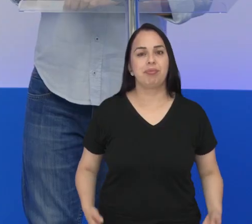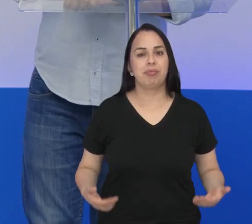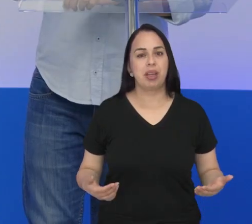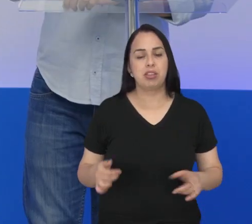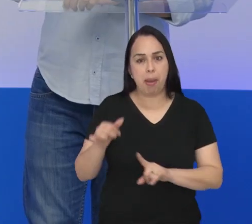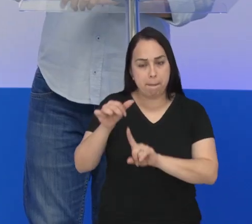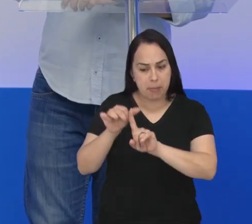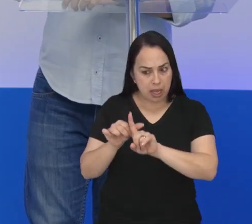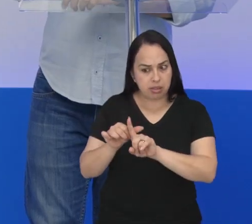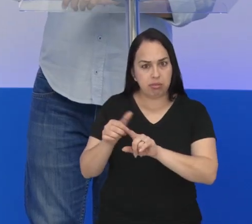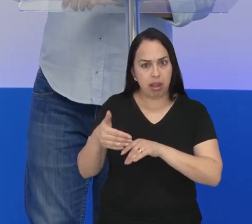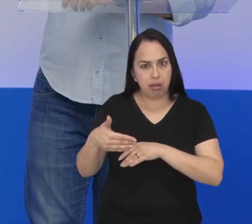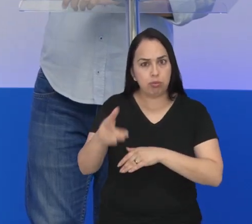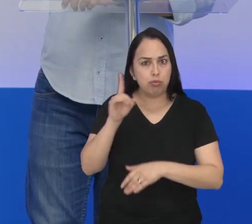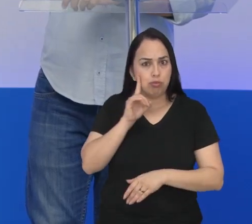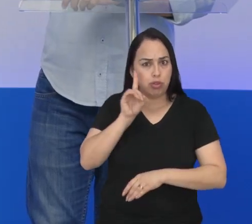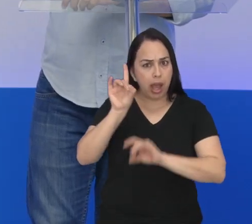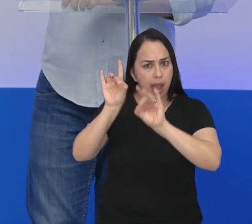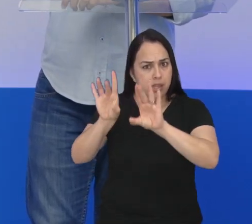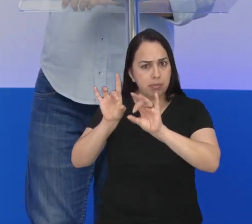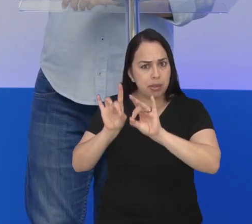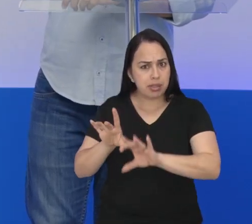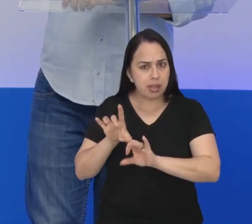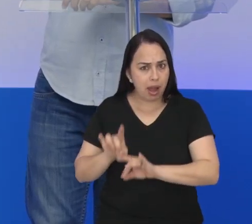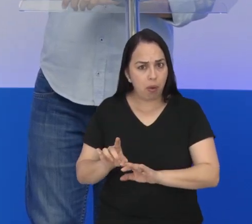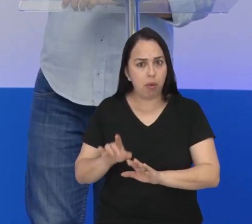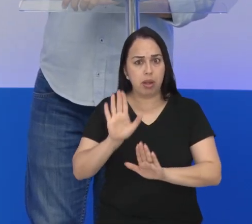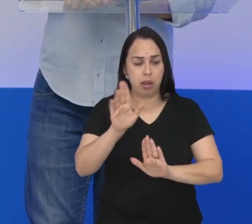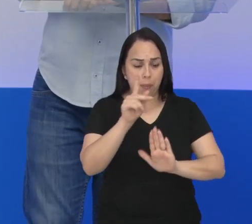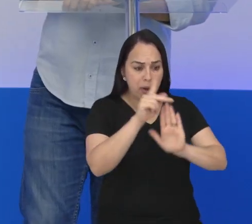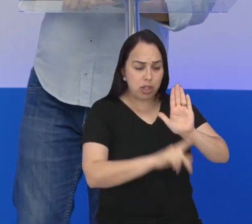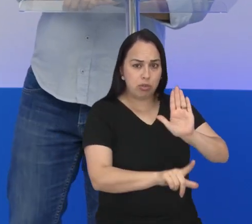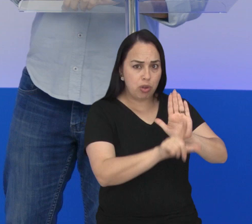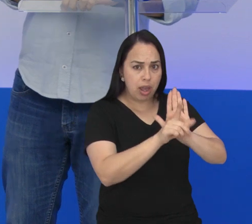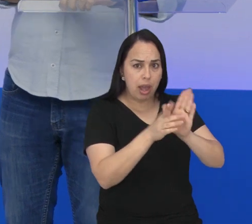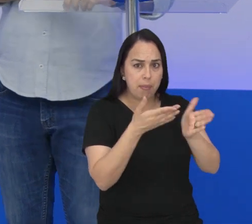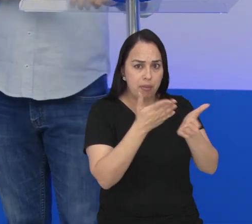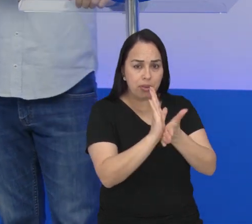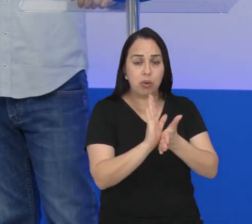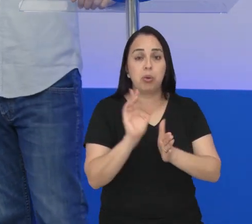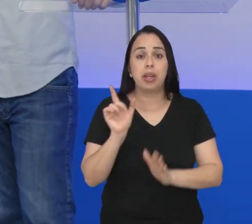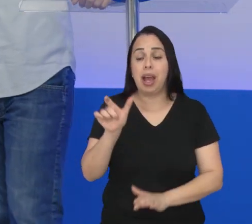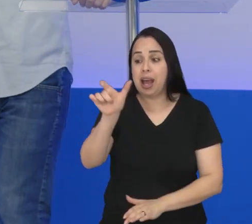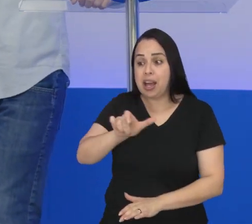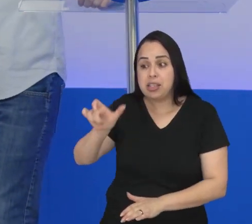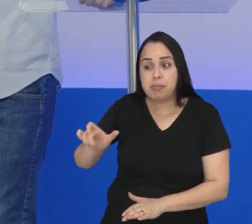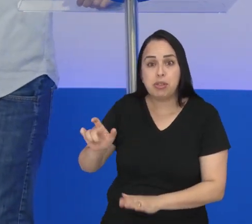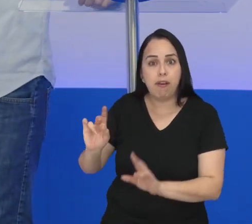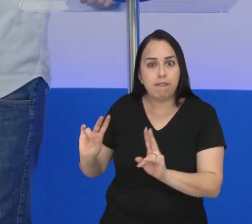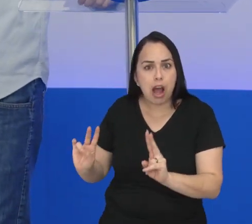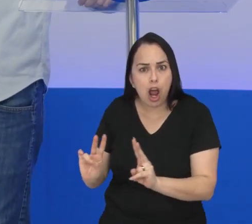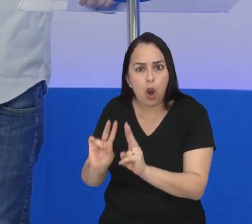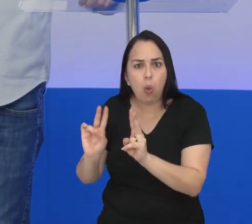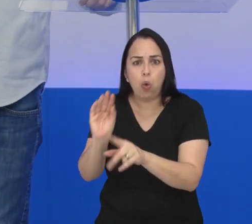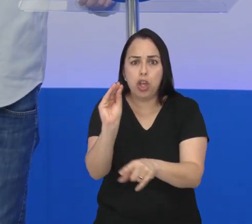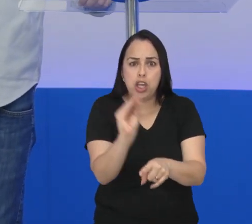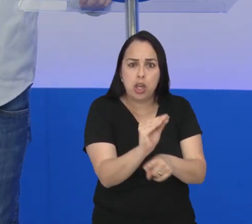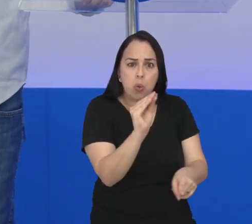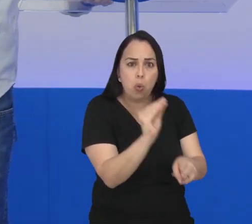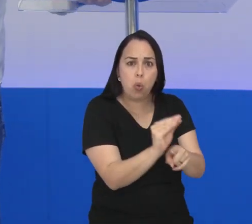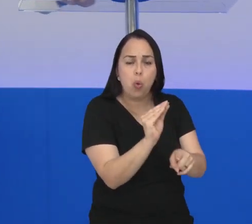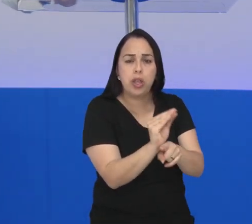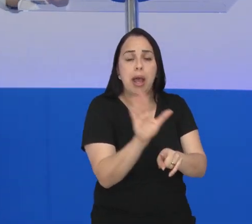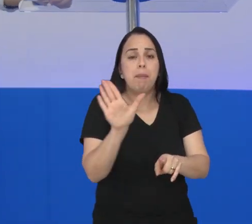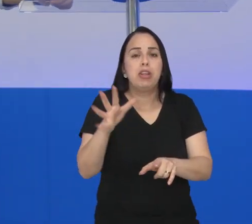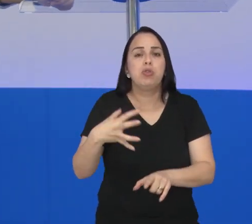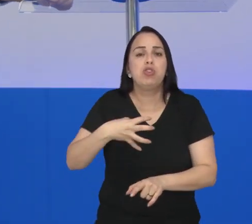E este mês, uma data fruto de uma lei aprovada na Câmara, valoriza um grupo de pessoas que, muitas vezes, dedica o tempo de